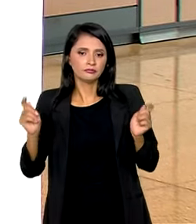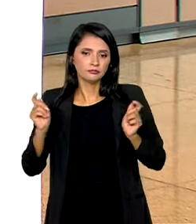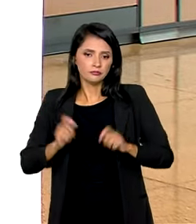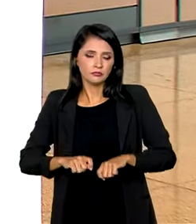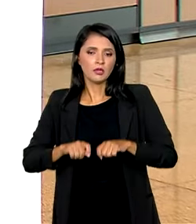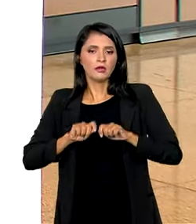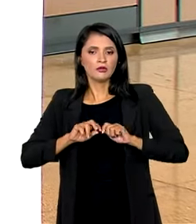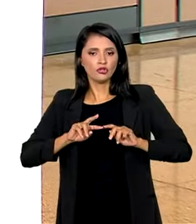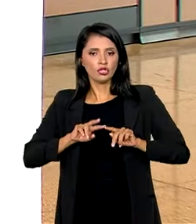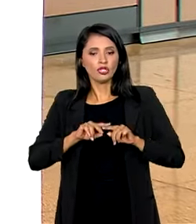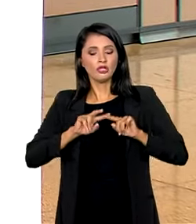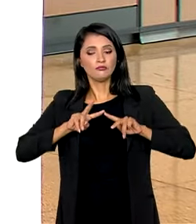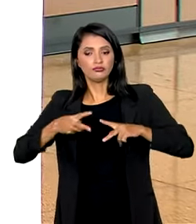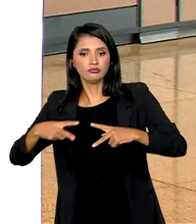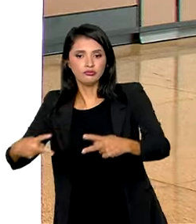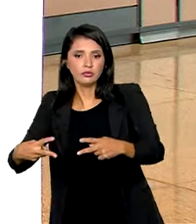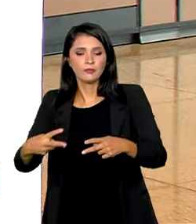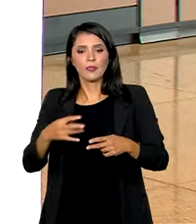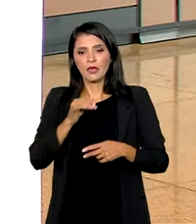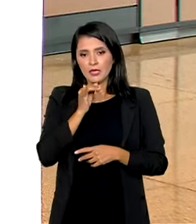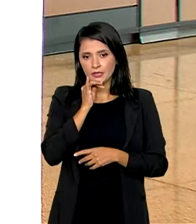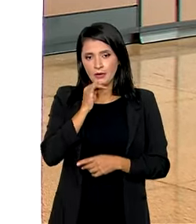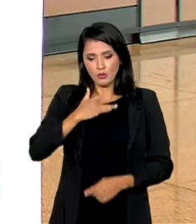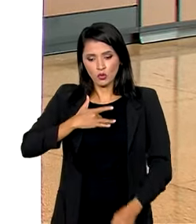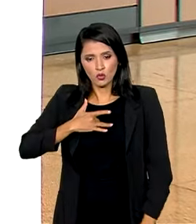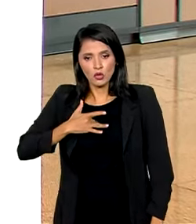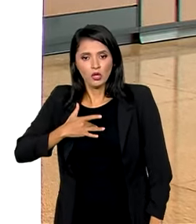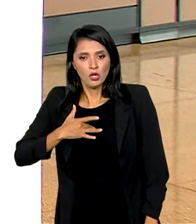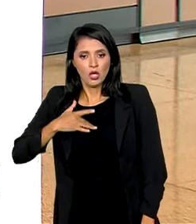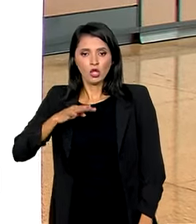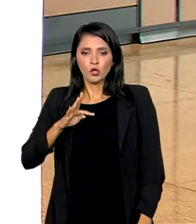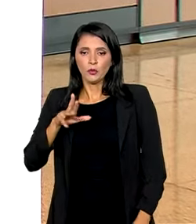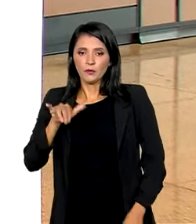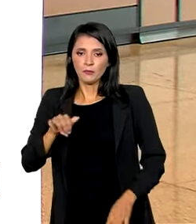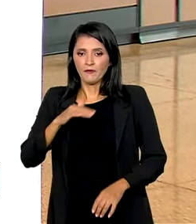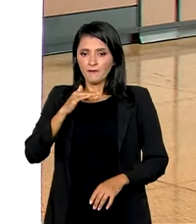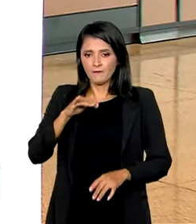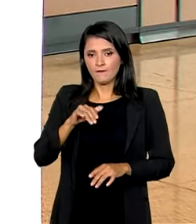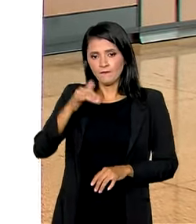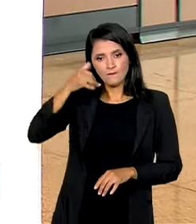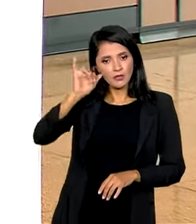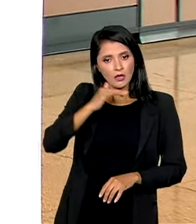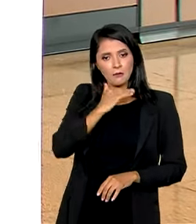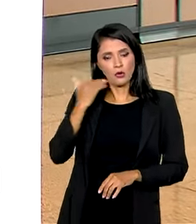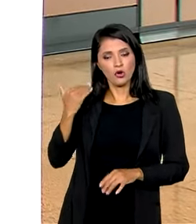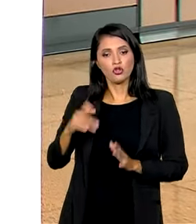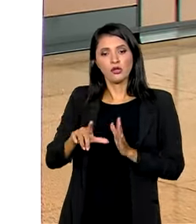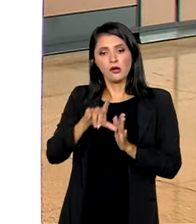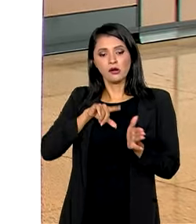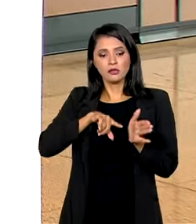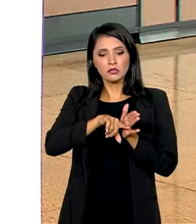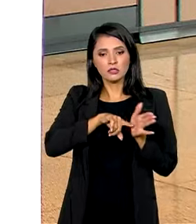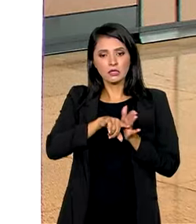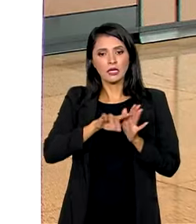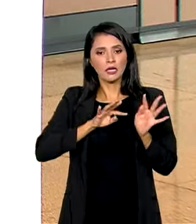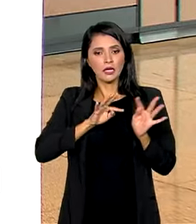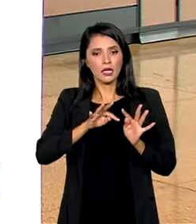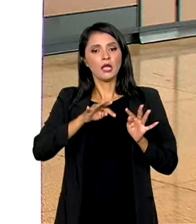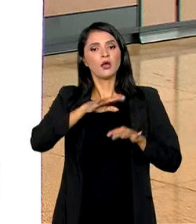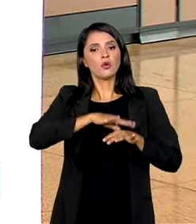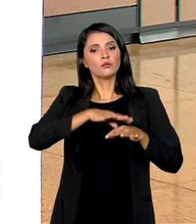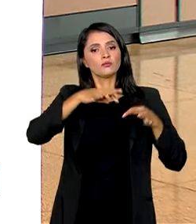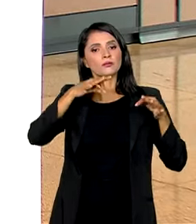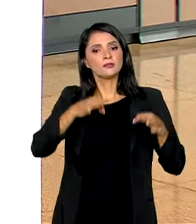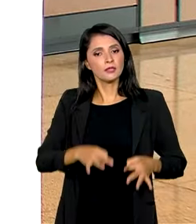transmissão vertical. No caso da tuberculose, para evitar mortes, o exame precoce e a terapia no tempo